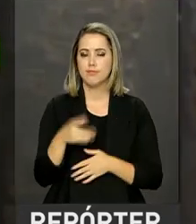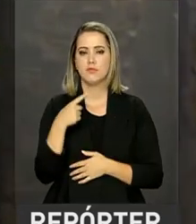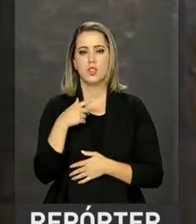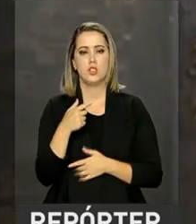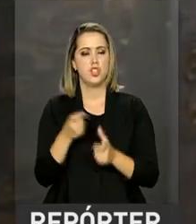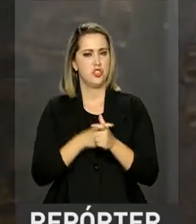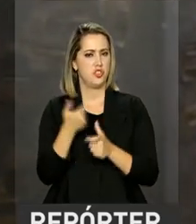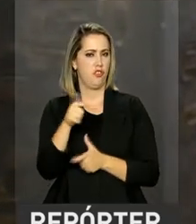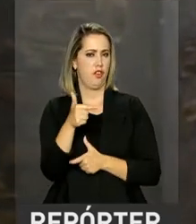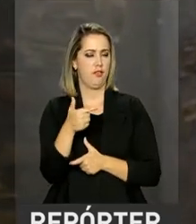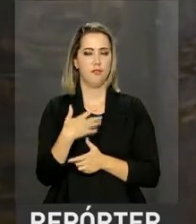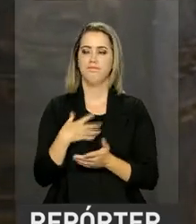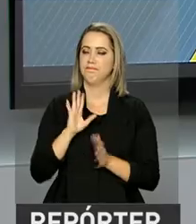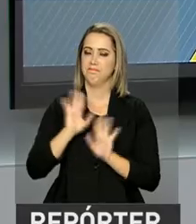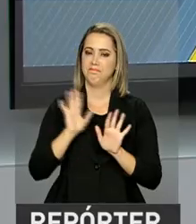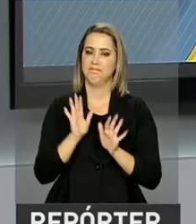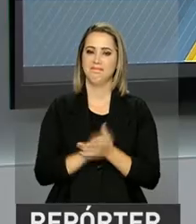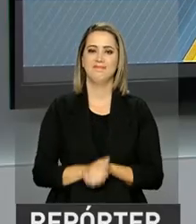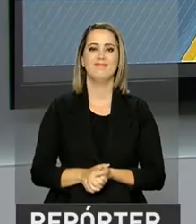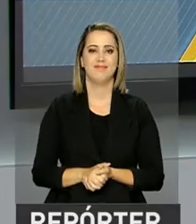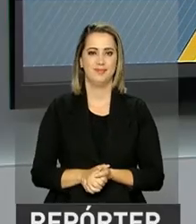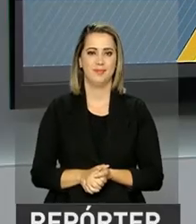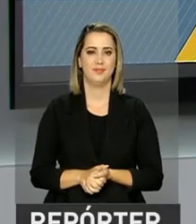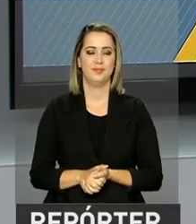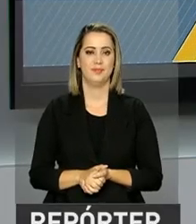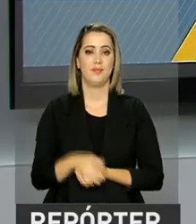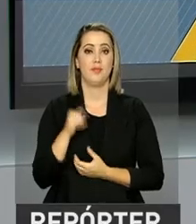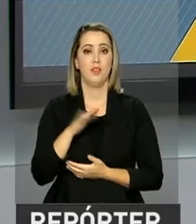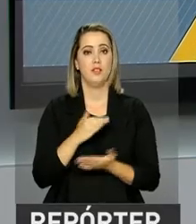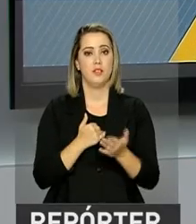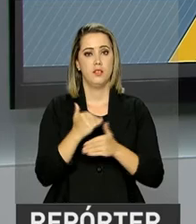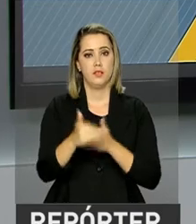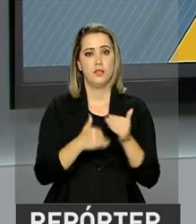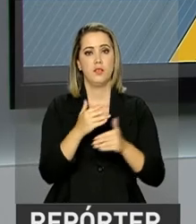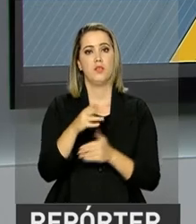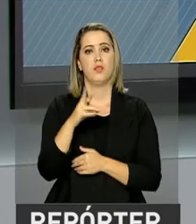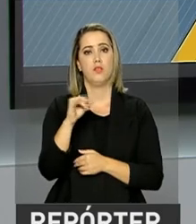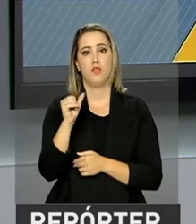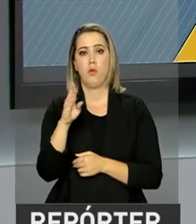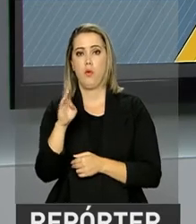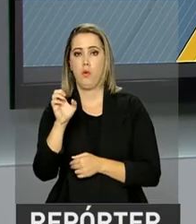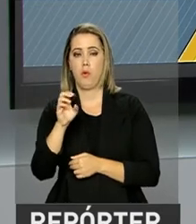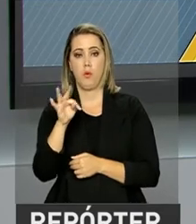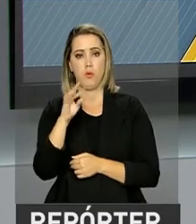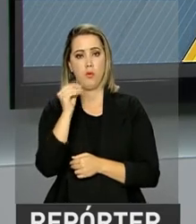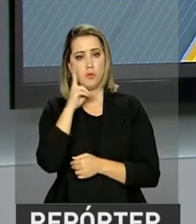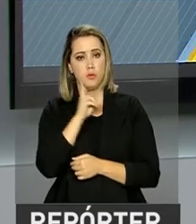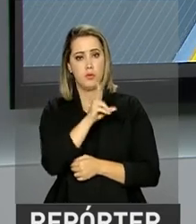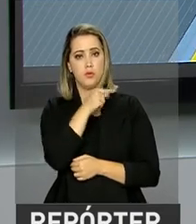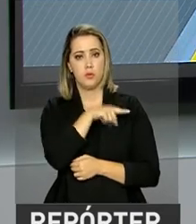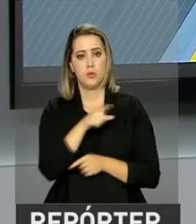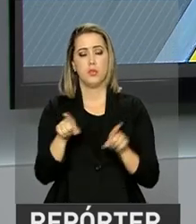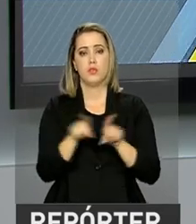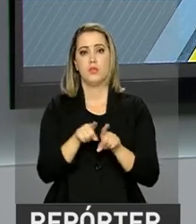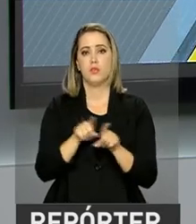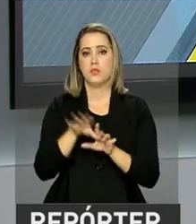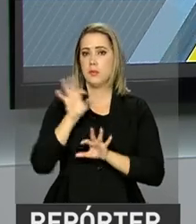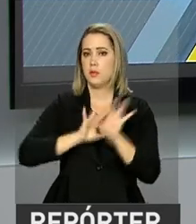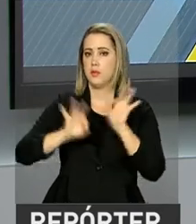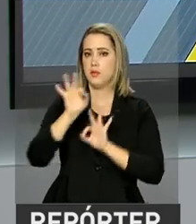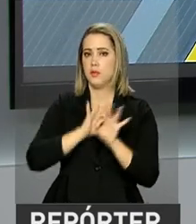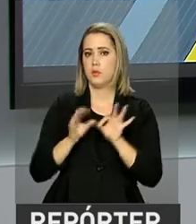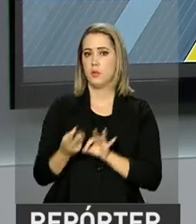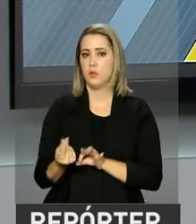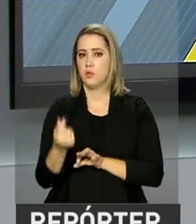Dívida não tem. Graças a Deus, não. E se assim como o Roberto, que a gente viu na reportagem, você também tem planos